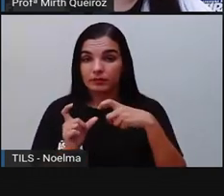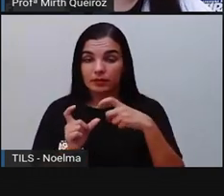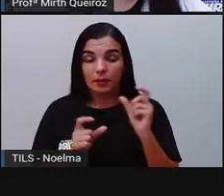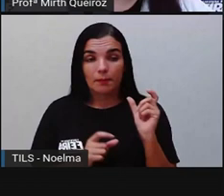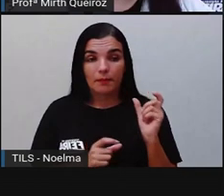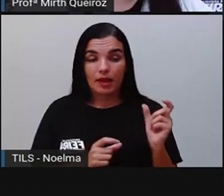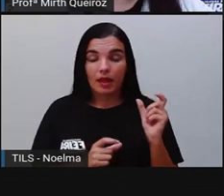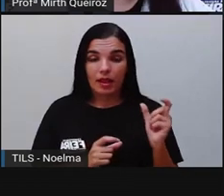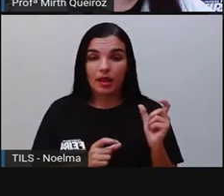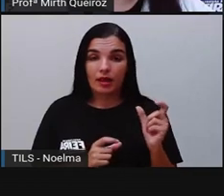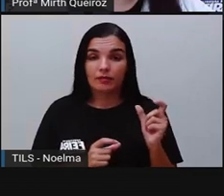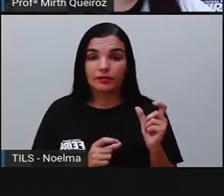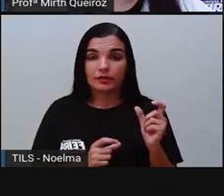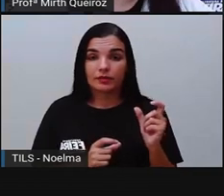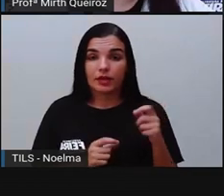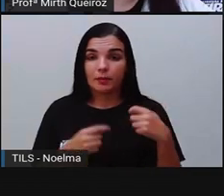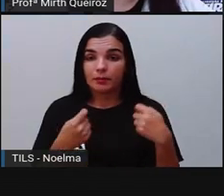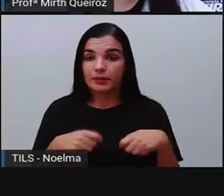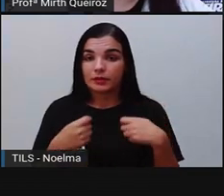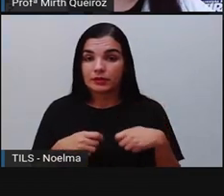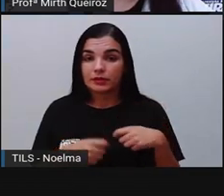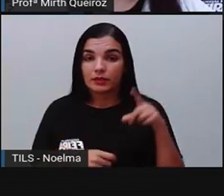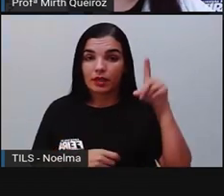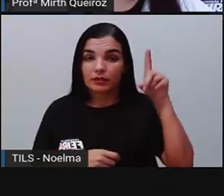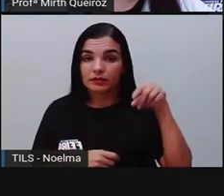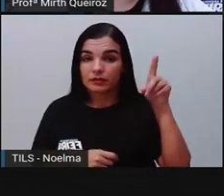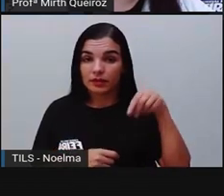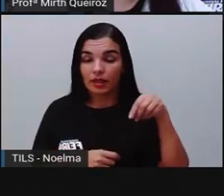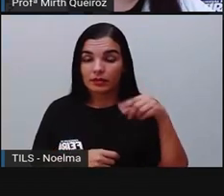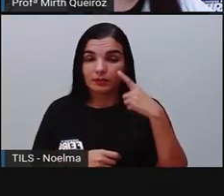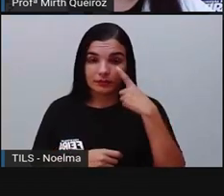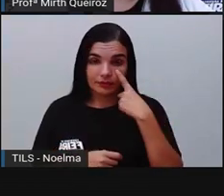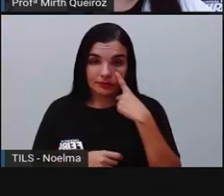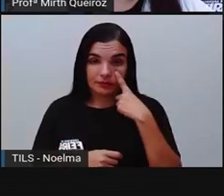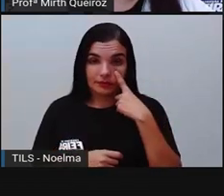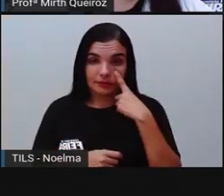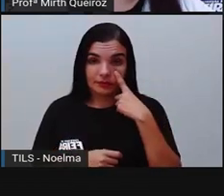palavras proparoxítonas. Veja só.